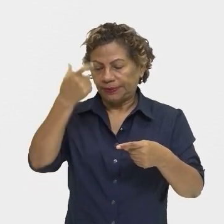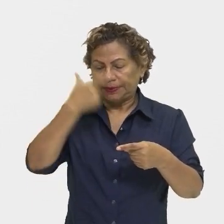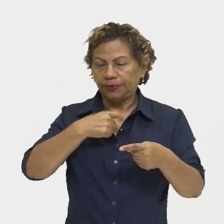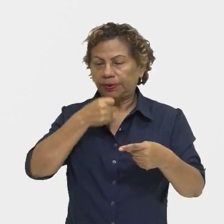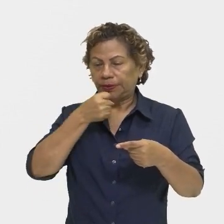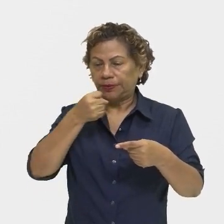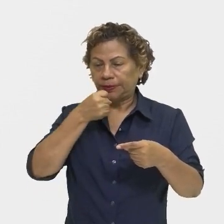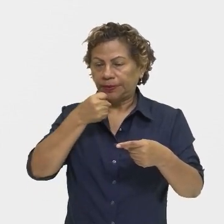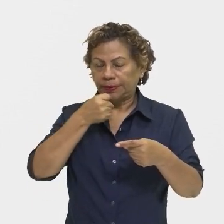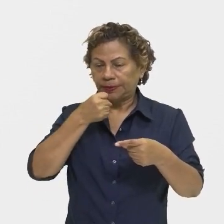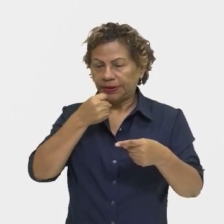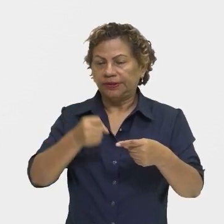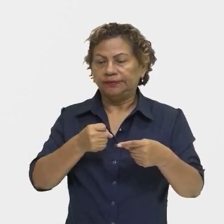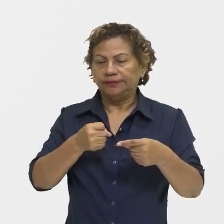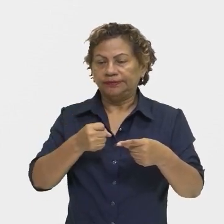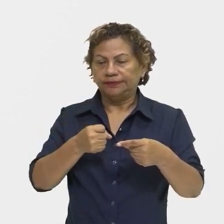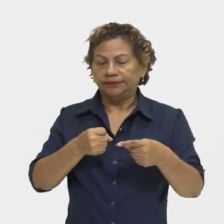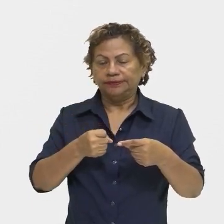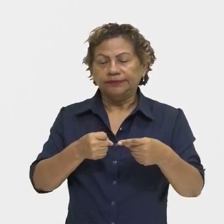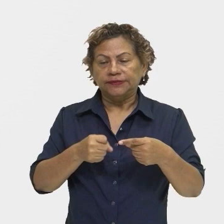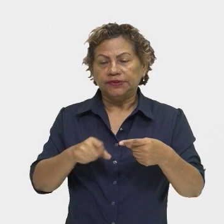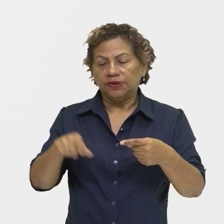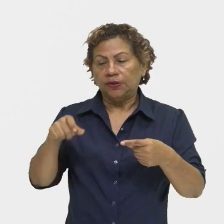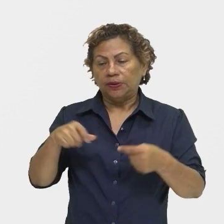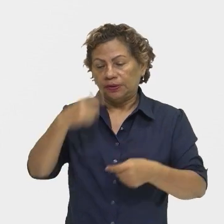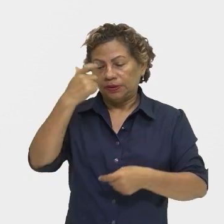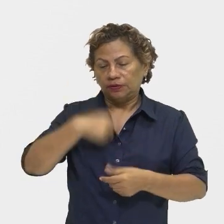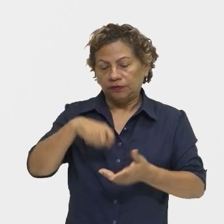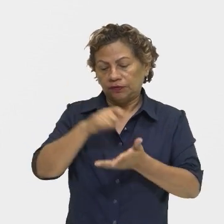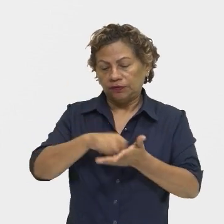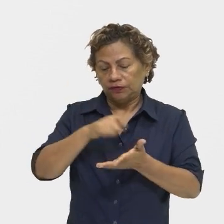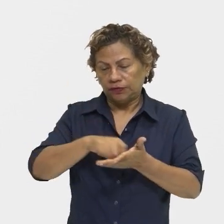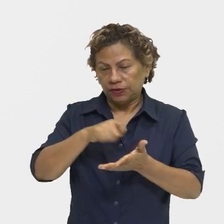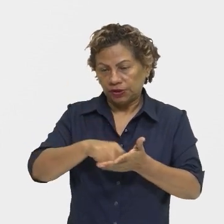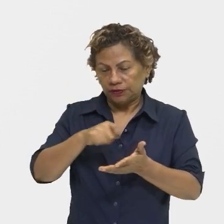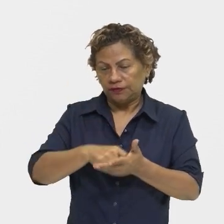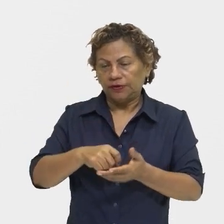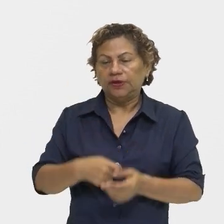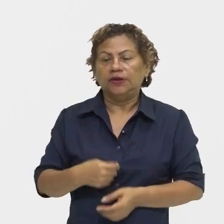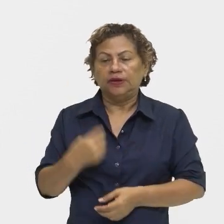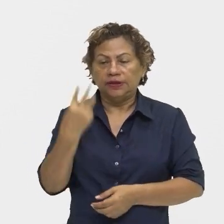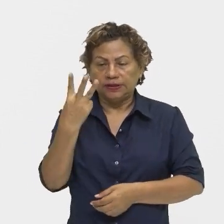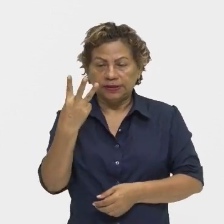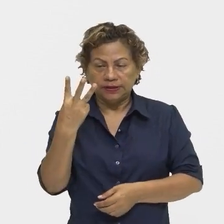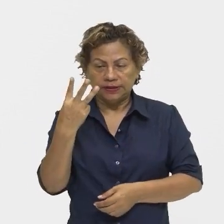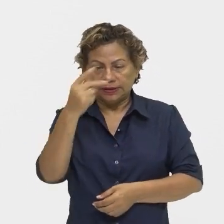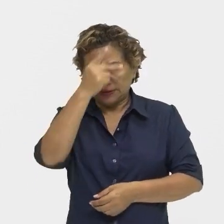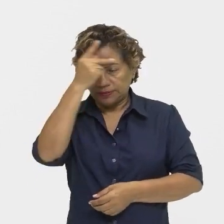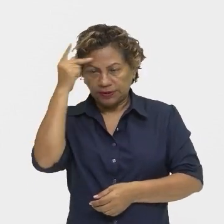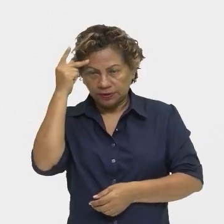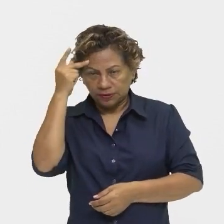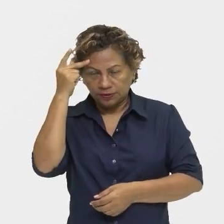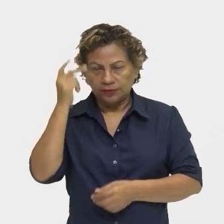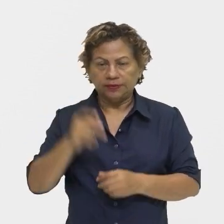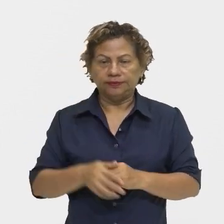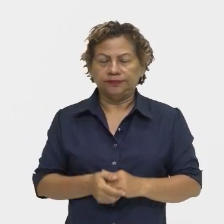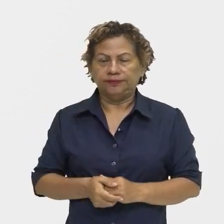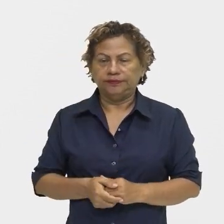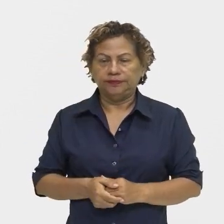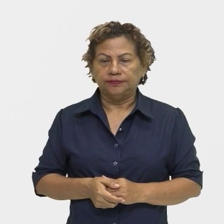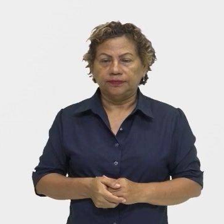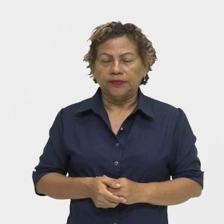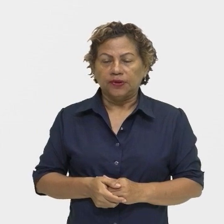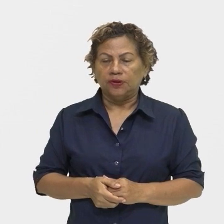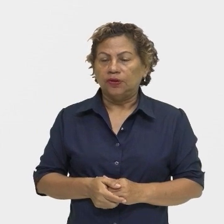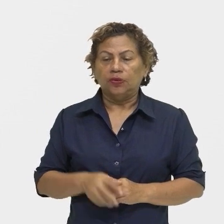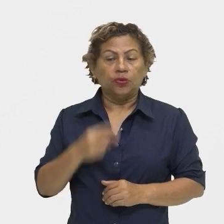colher as informações, ele vai escrever esse texto em terceira pessoa, tá? Ou seja, ele não coloca a